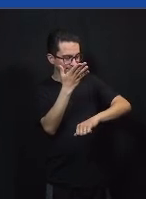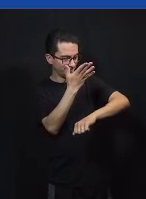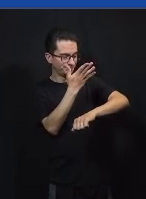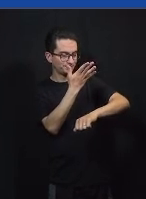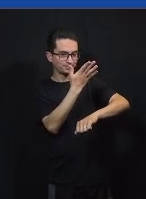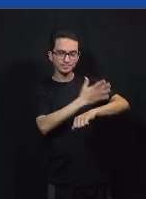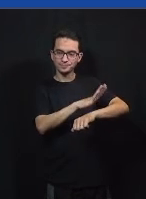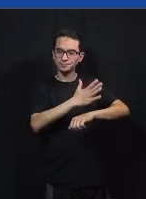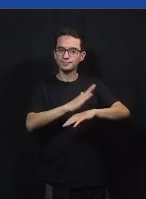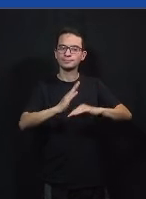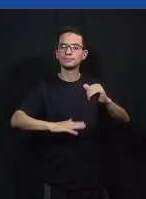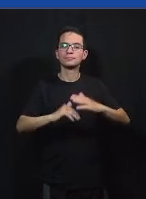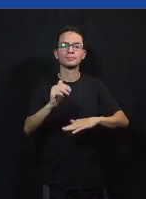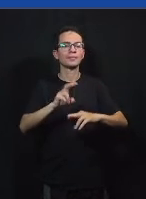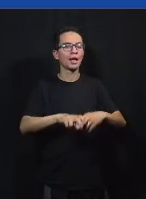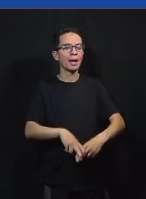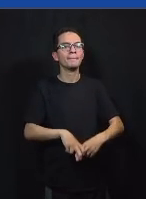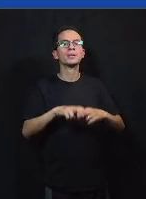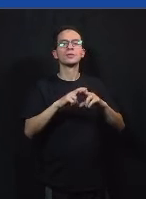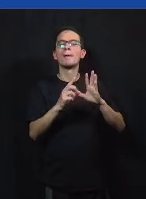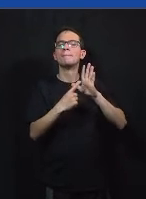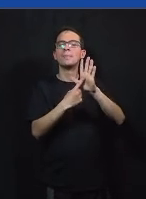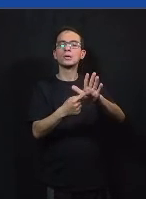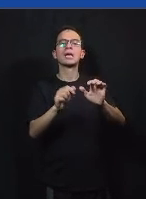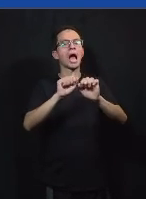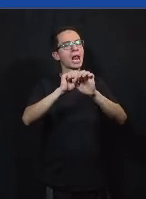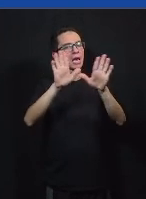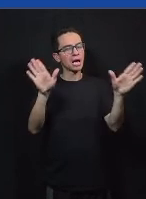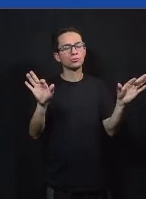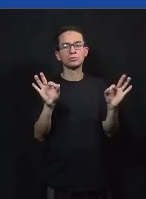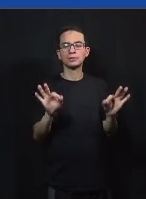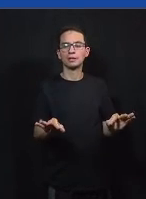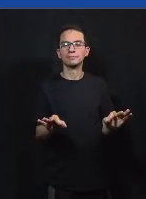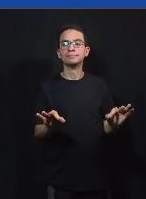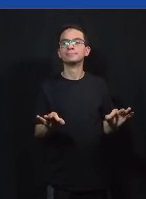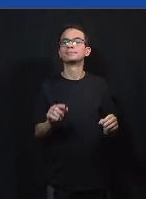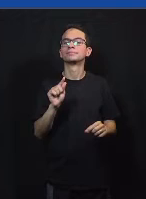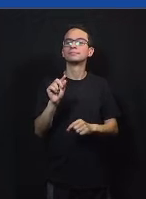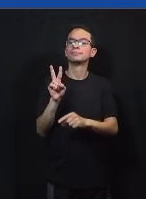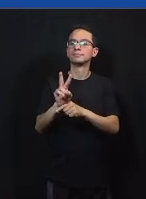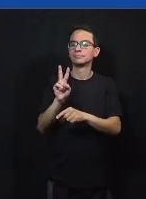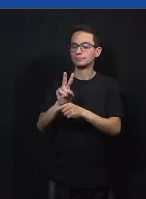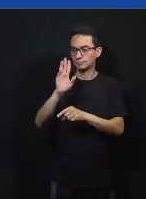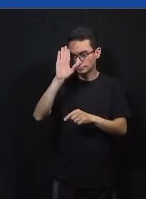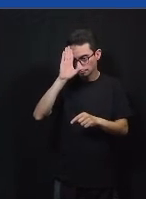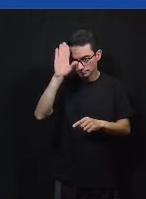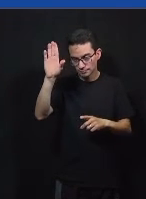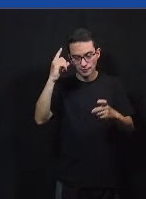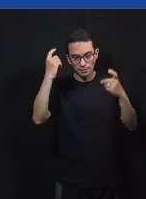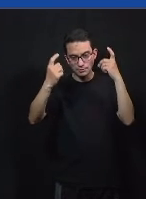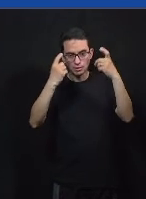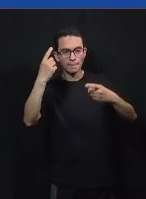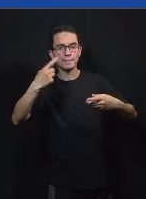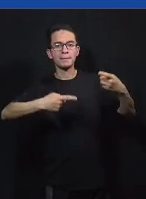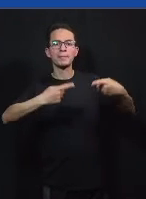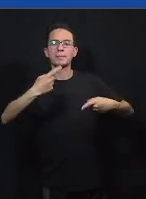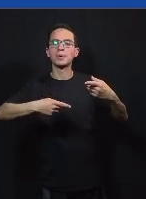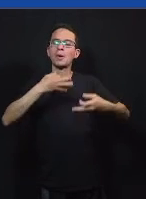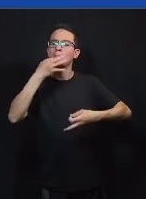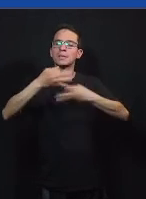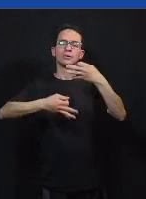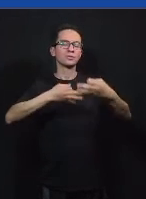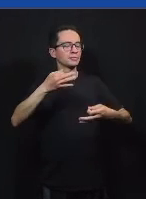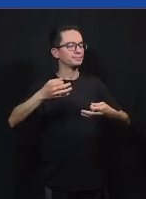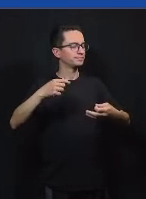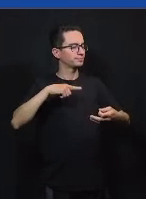e portanto fica bastante claro que a defesa se preocupou mais com o lado da moção de debate político enquanto que a